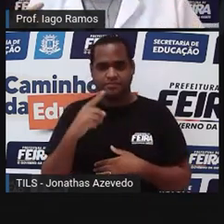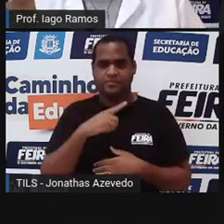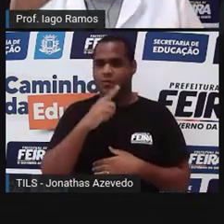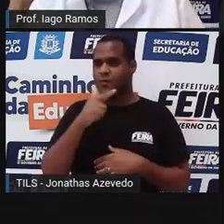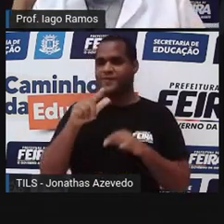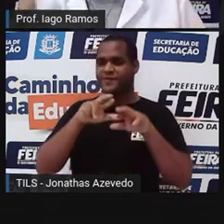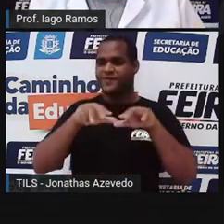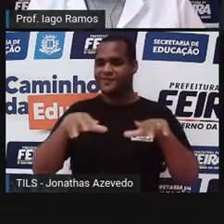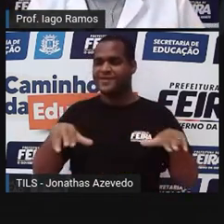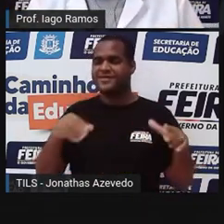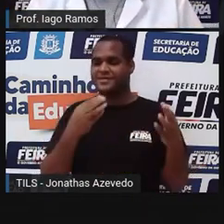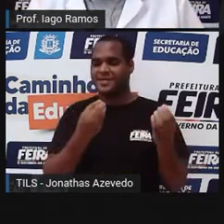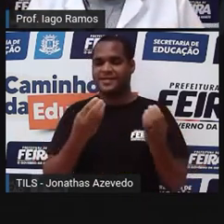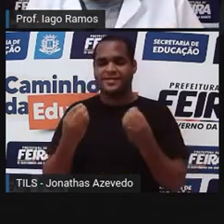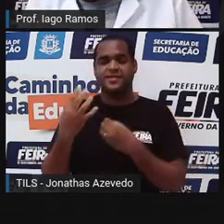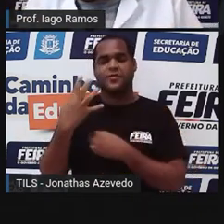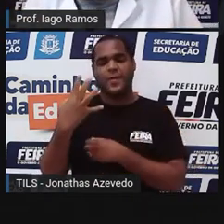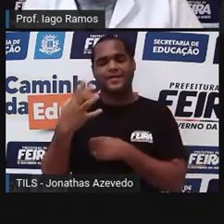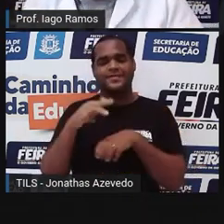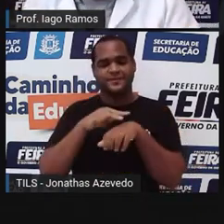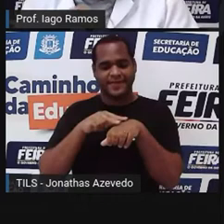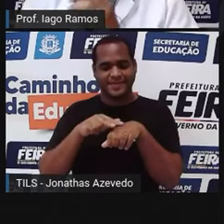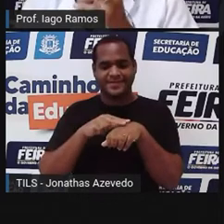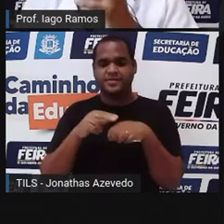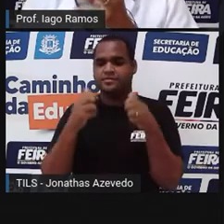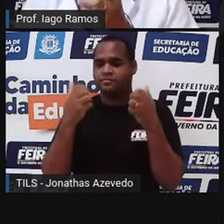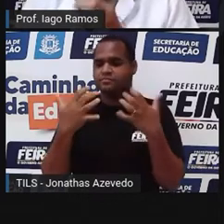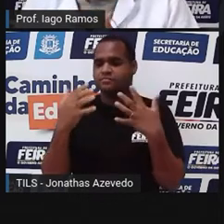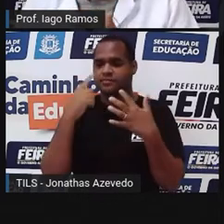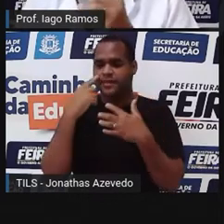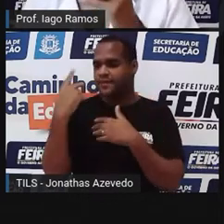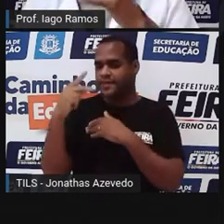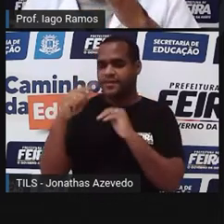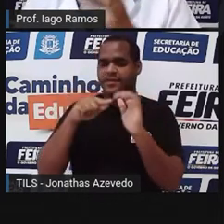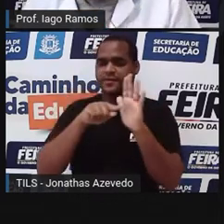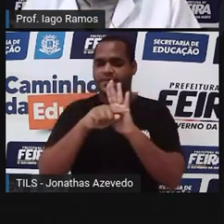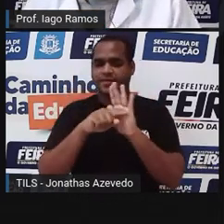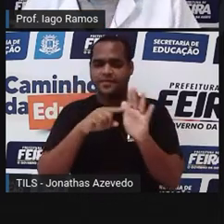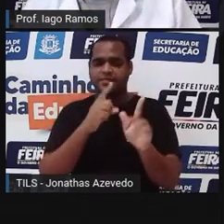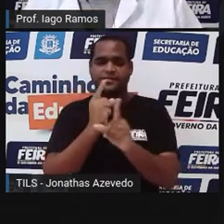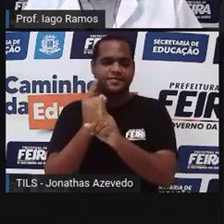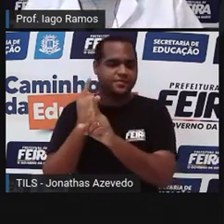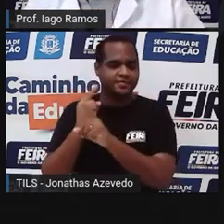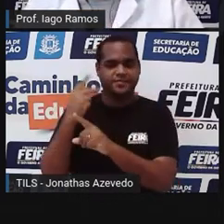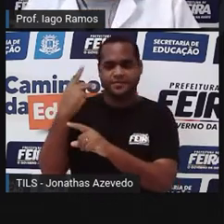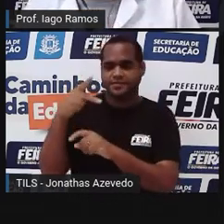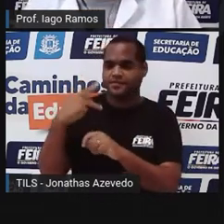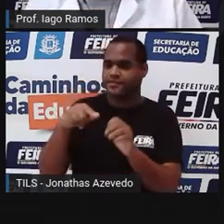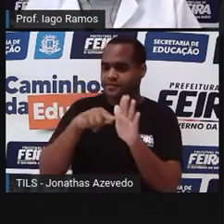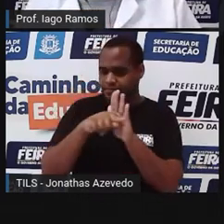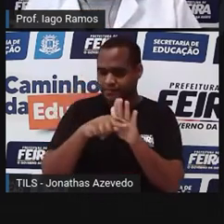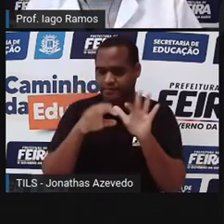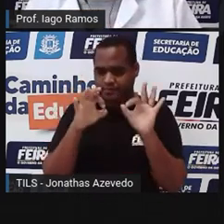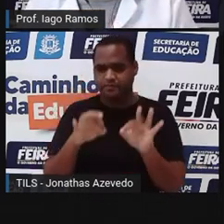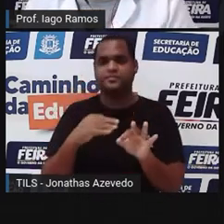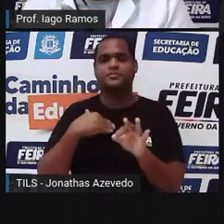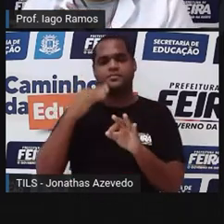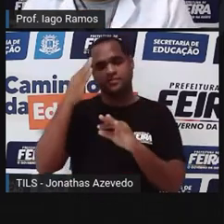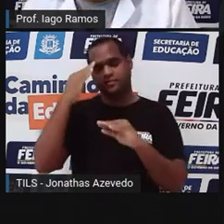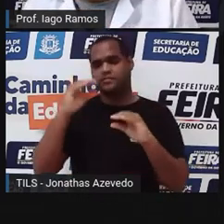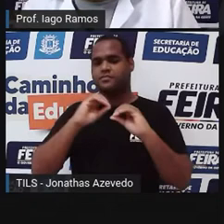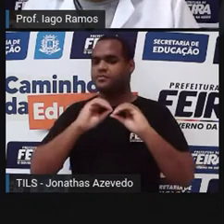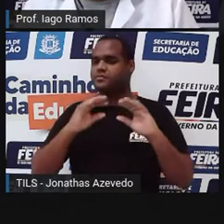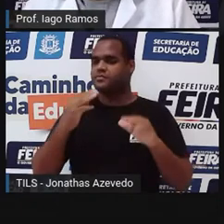coisa, número 4, em verde. Faz essa avaliação aí, analisa direitinho, o quanto você entendeu até aqui,